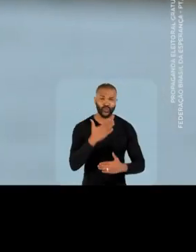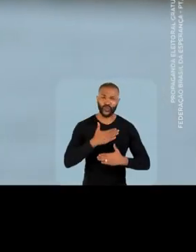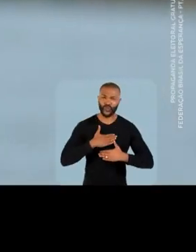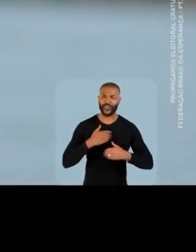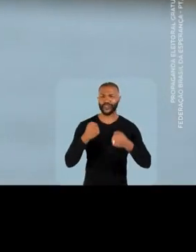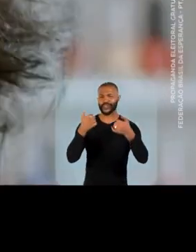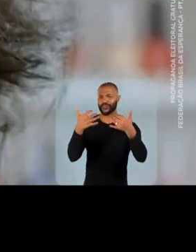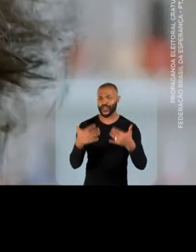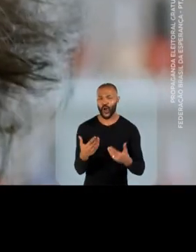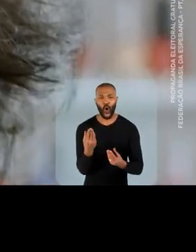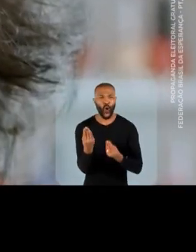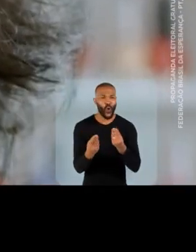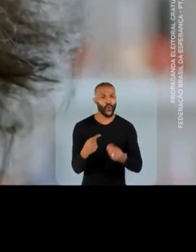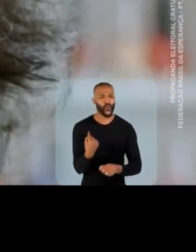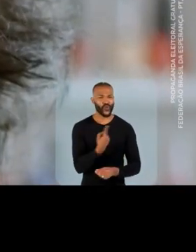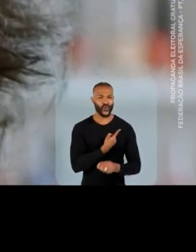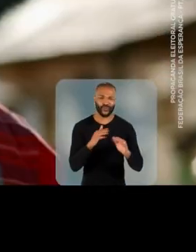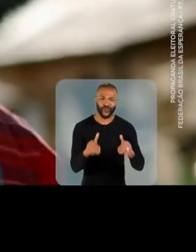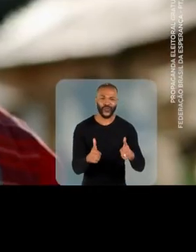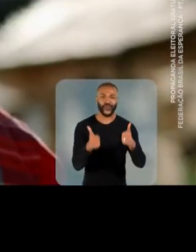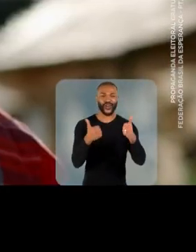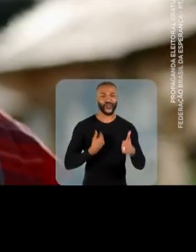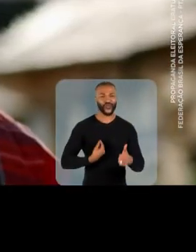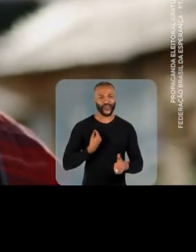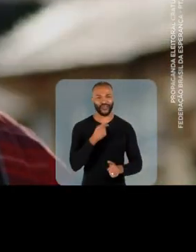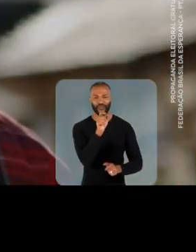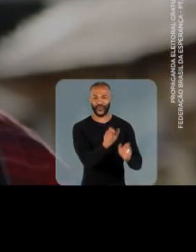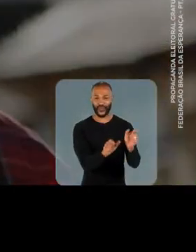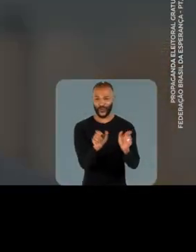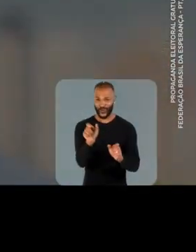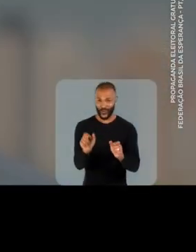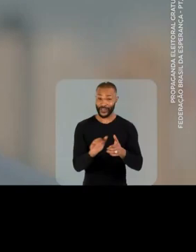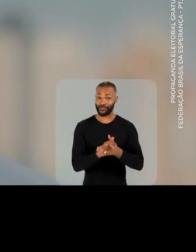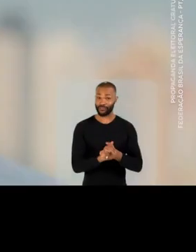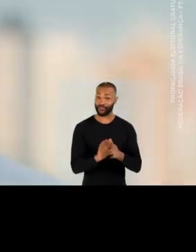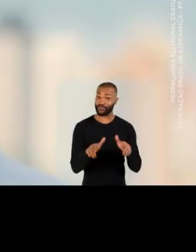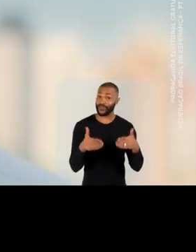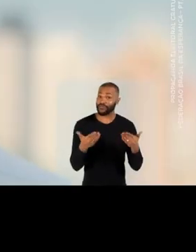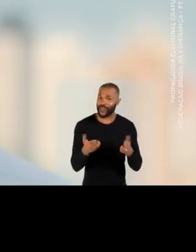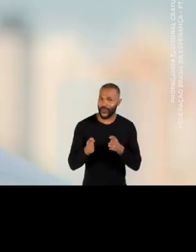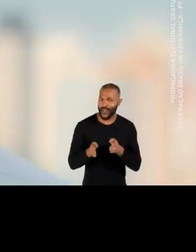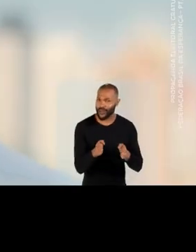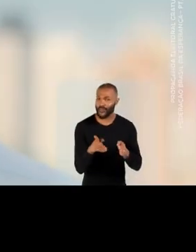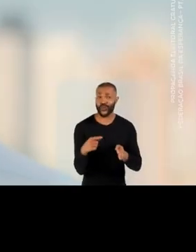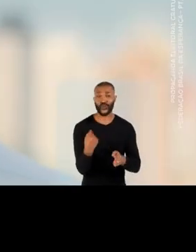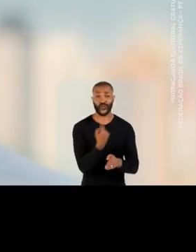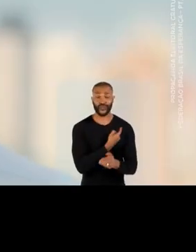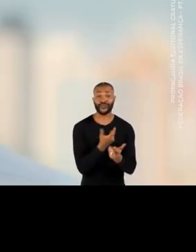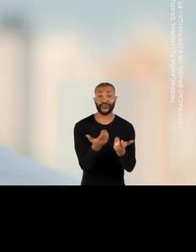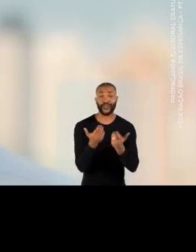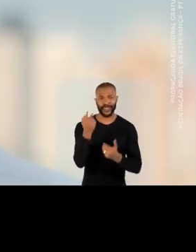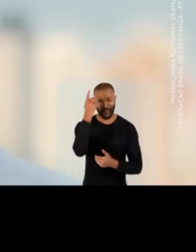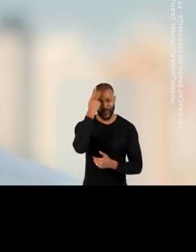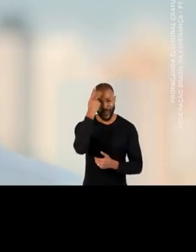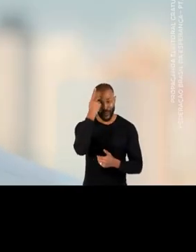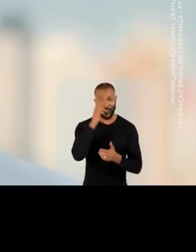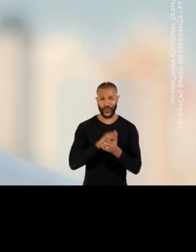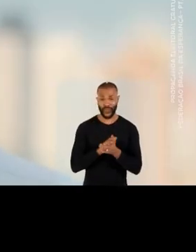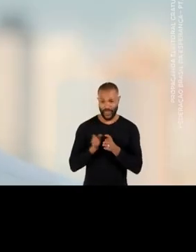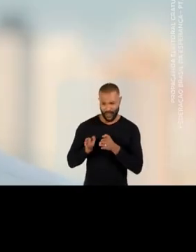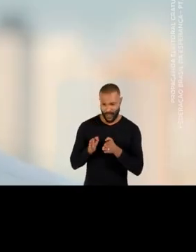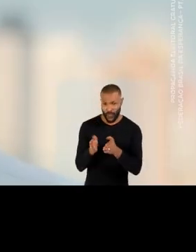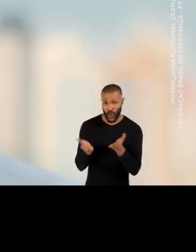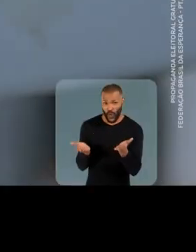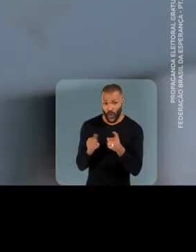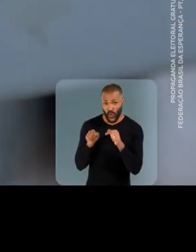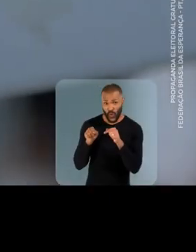é falar sobre como vamos melhorar a vida das pessoas. Afinal, que caminho queremos para São Paulo? Esse